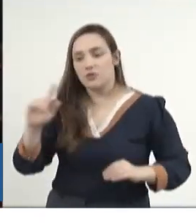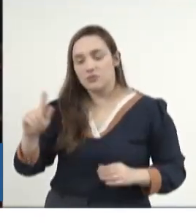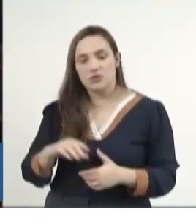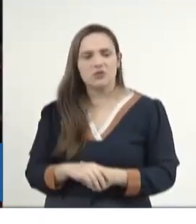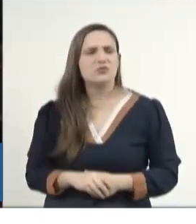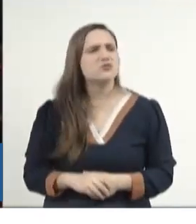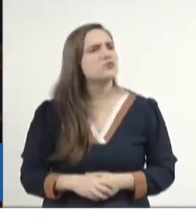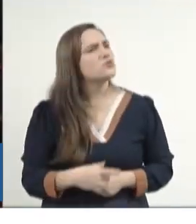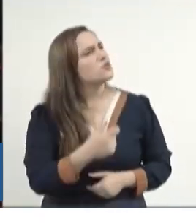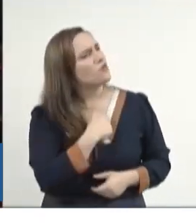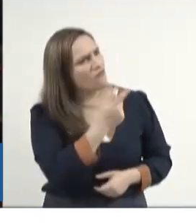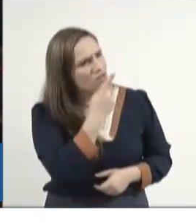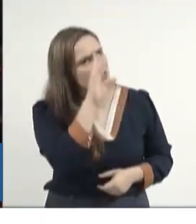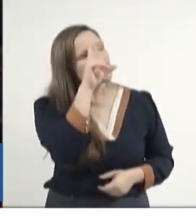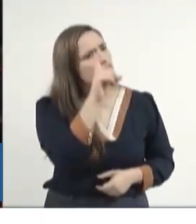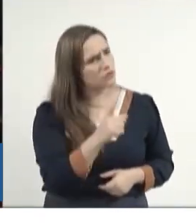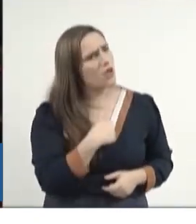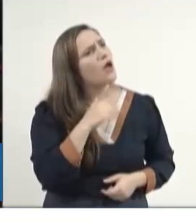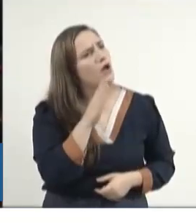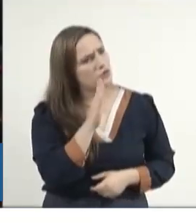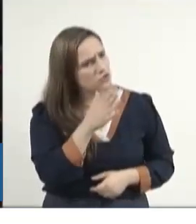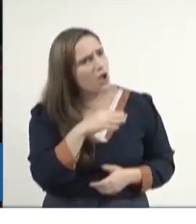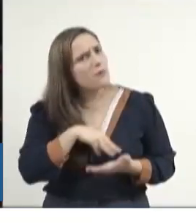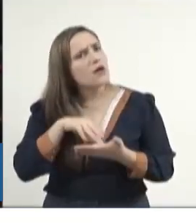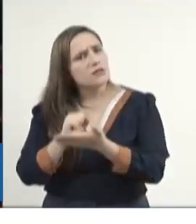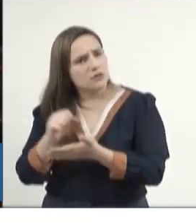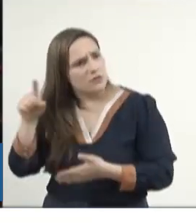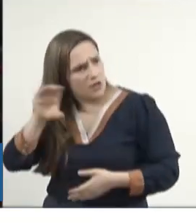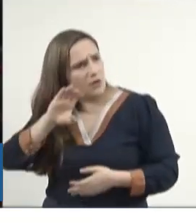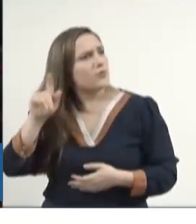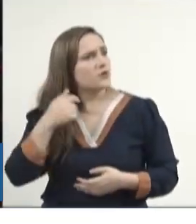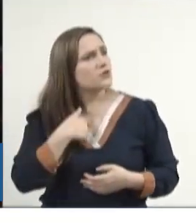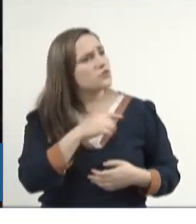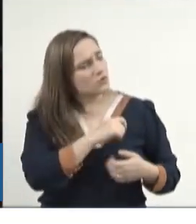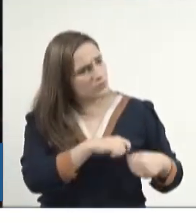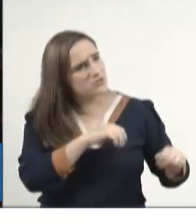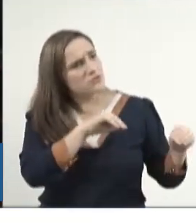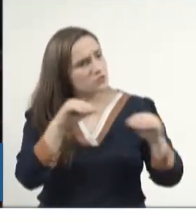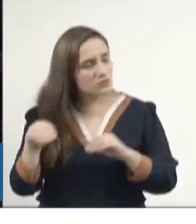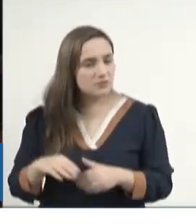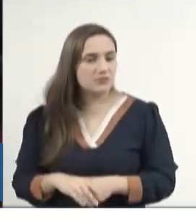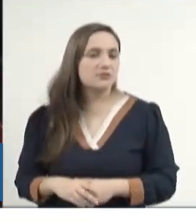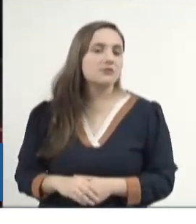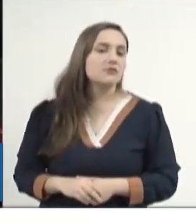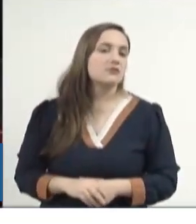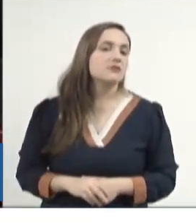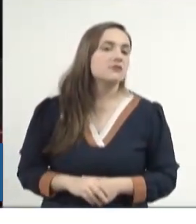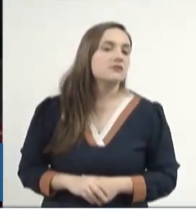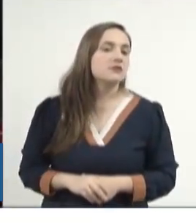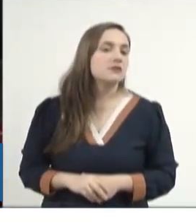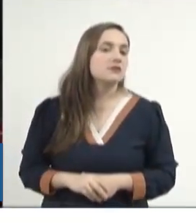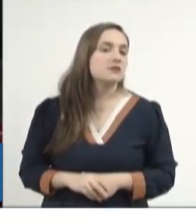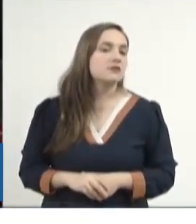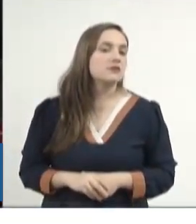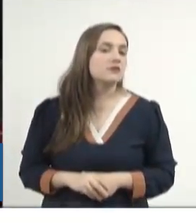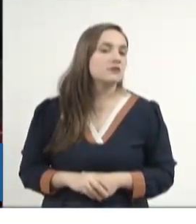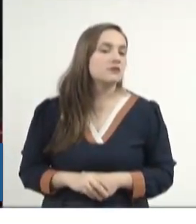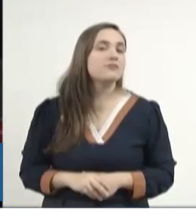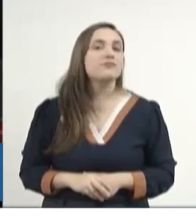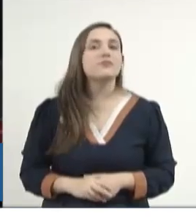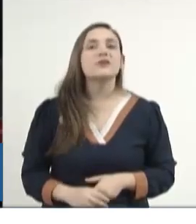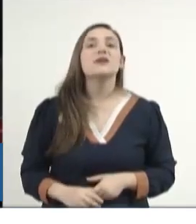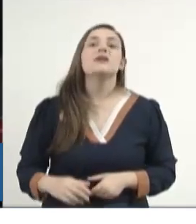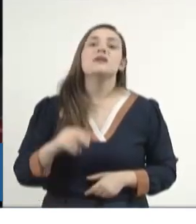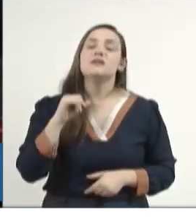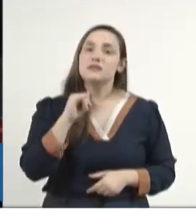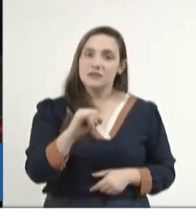matriculado e tal, porque, para mim, vir passar dia dos pais e dia das mães, olha, tinha que rezar para